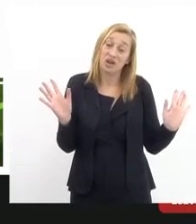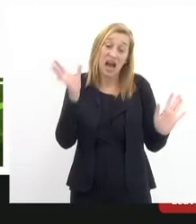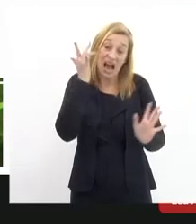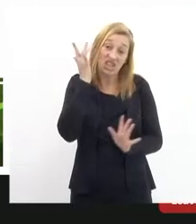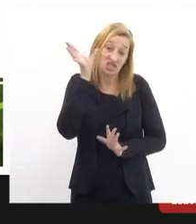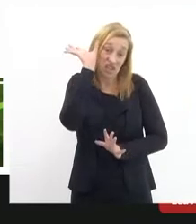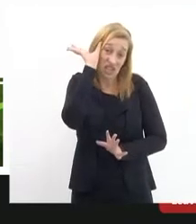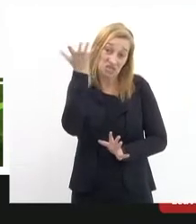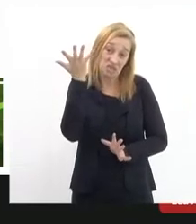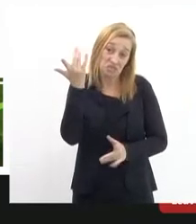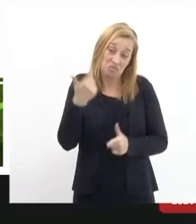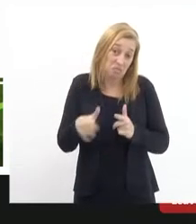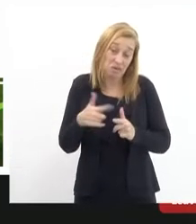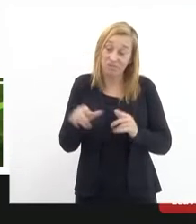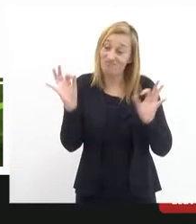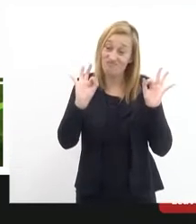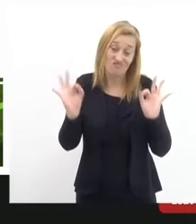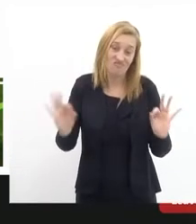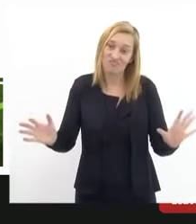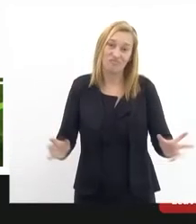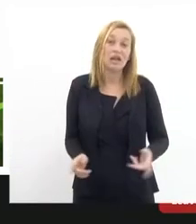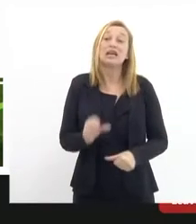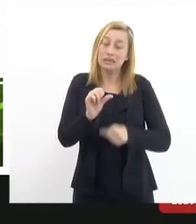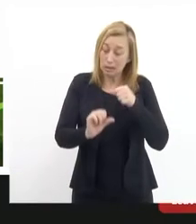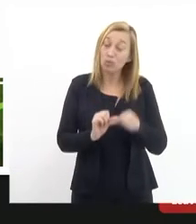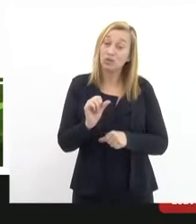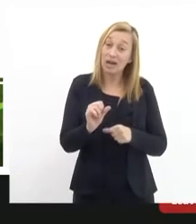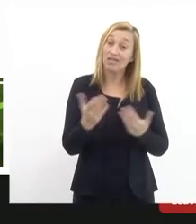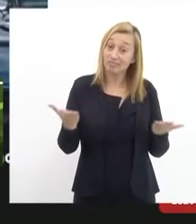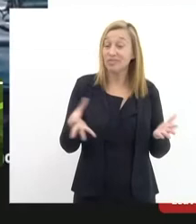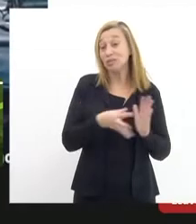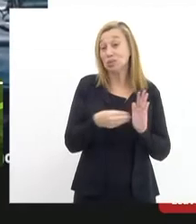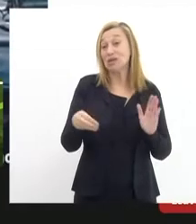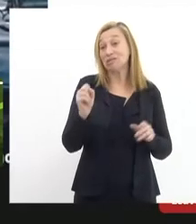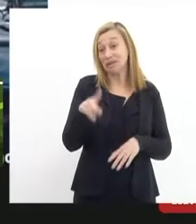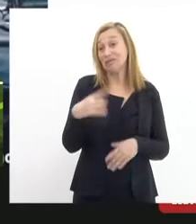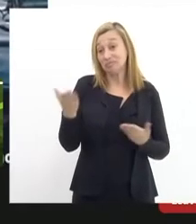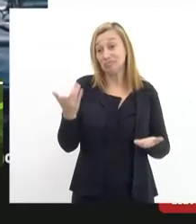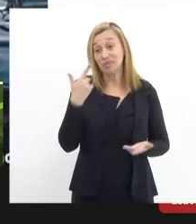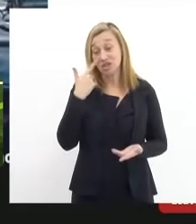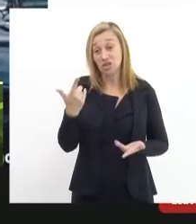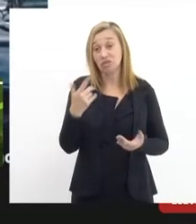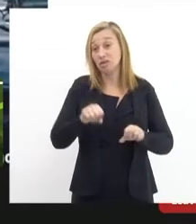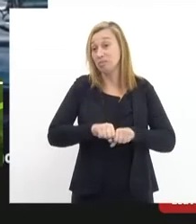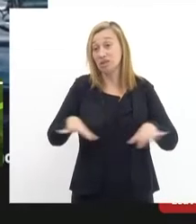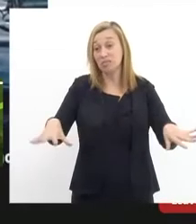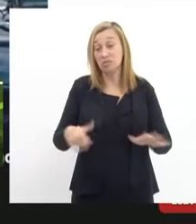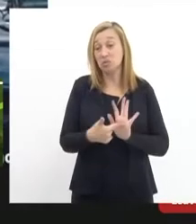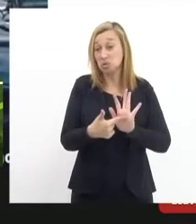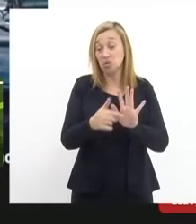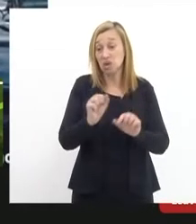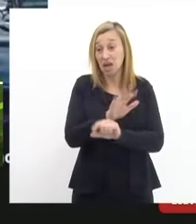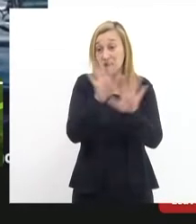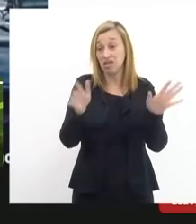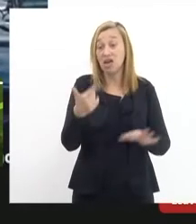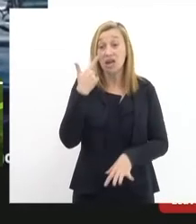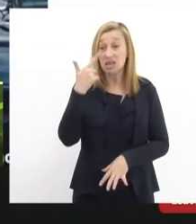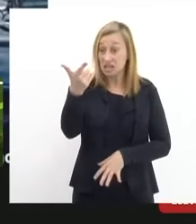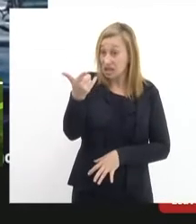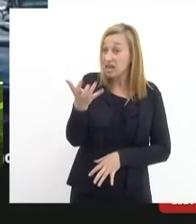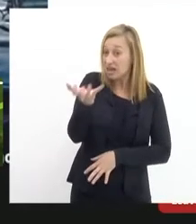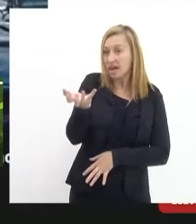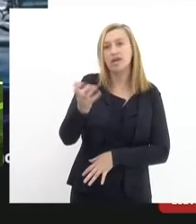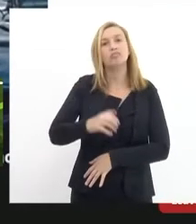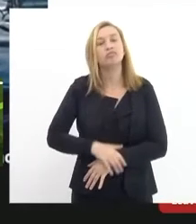o problema e não resolve nada tem que mudar esse tipo de modelo porque nós vimos na pandemia deixou claro isso isso é o que nós queremos